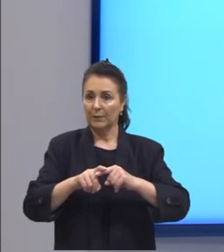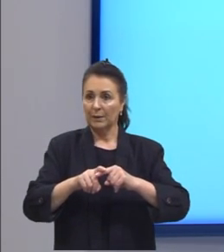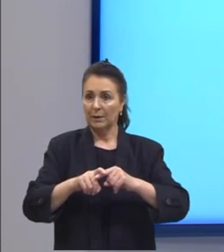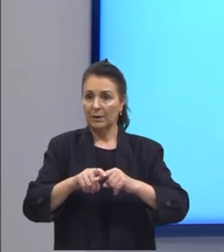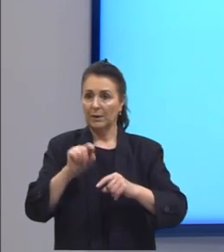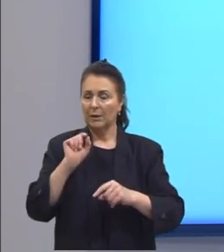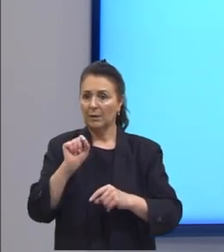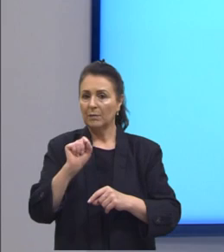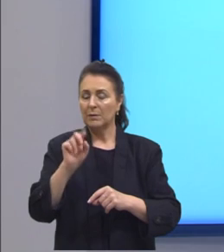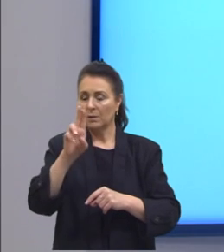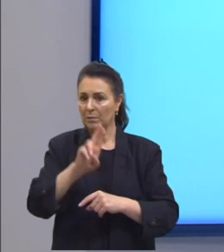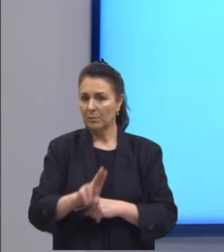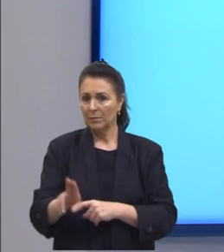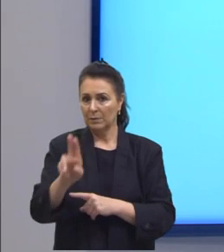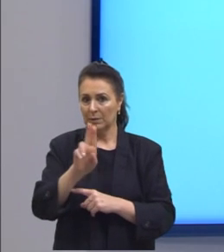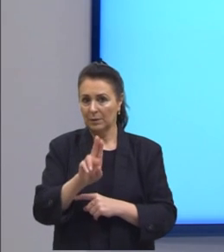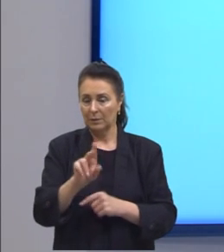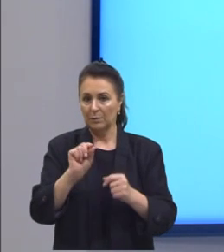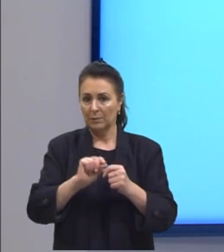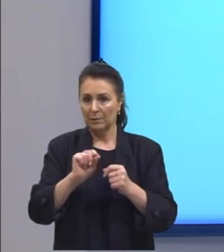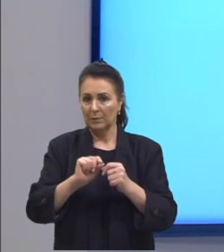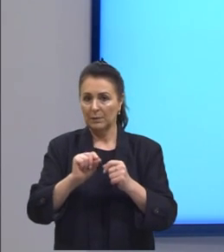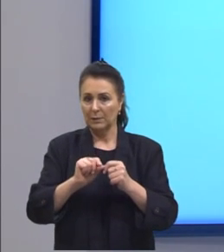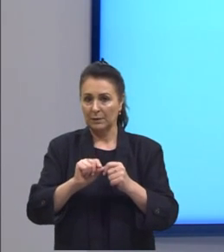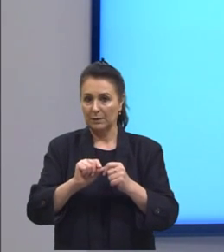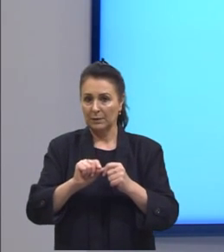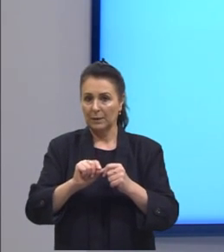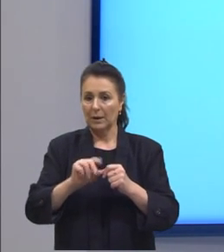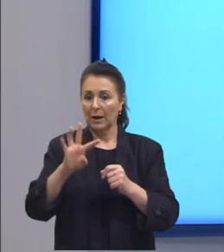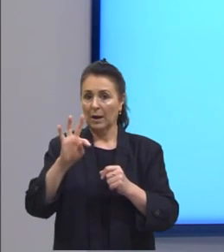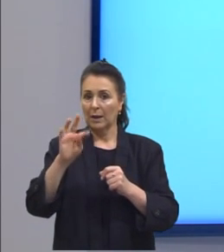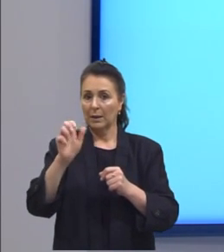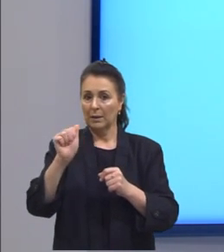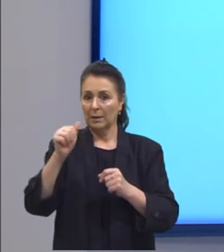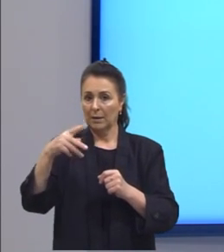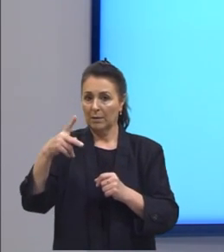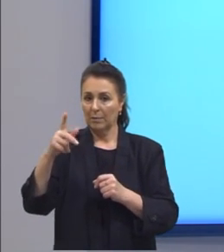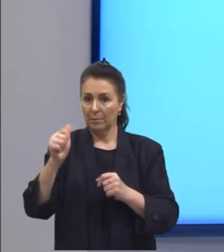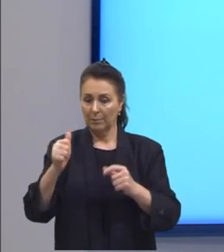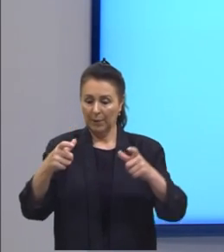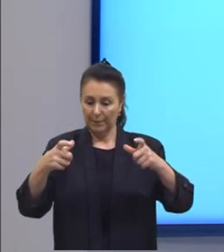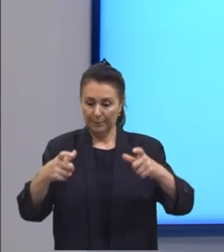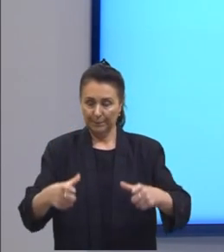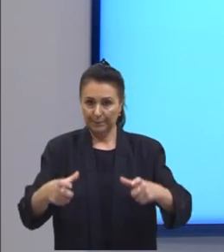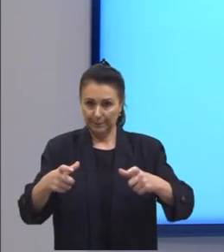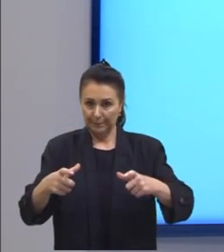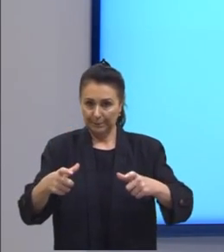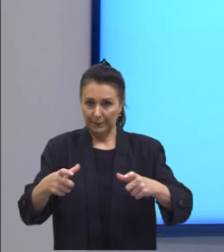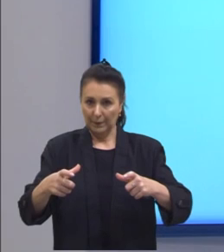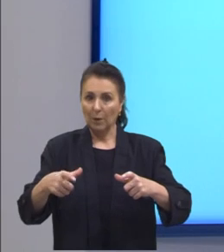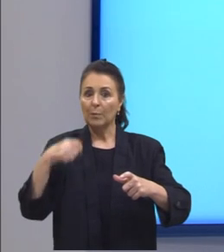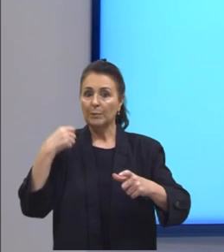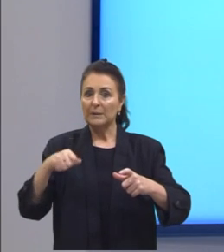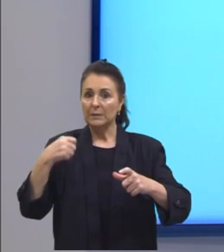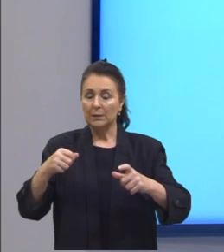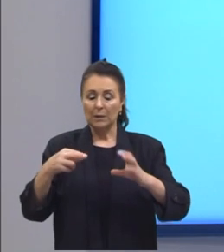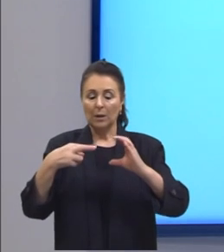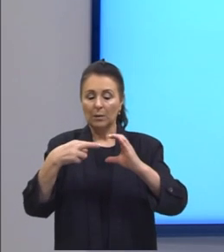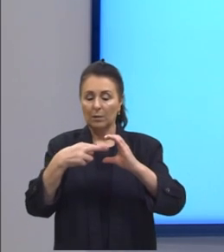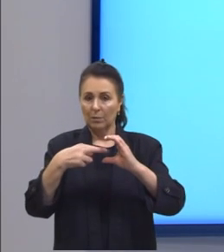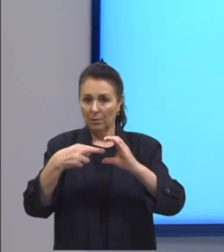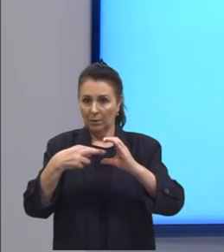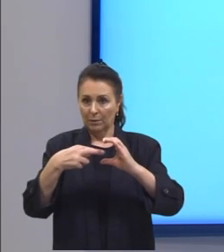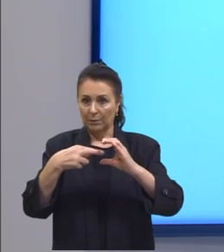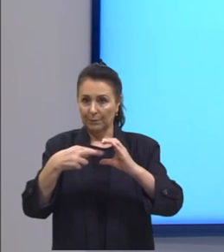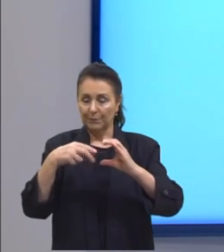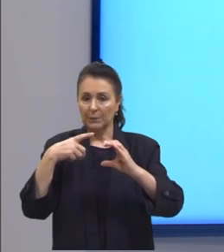material que vai ser utilizado então para isso nós precisamos da medida do raio a questão ainda